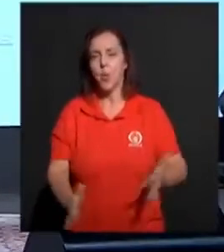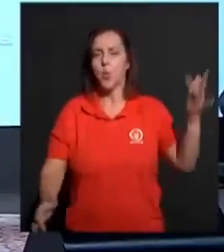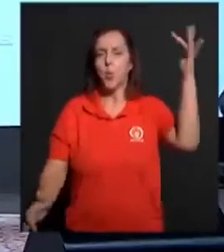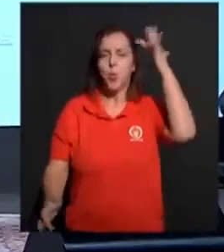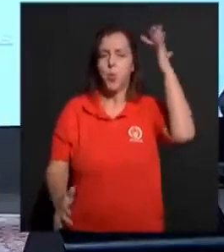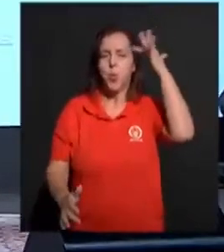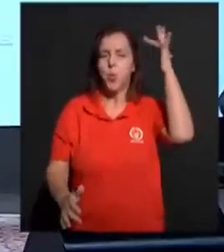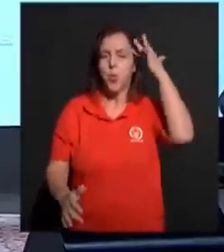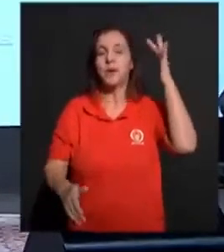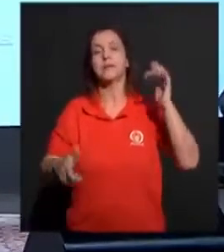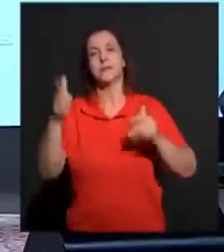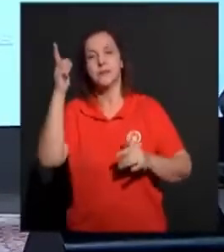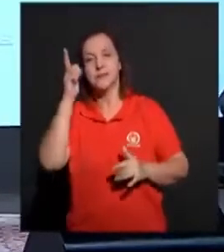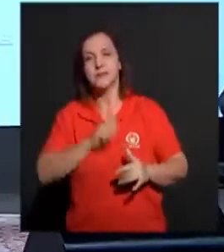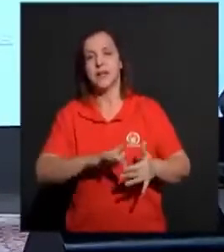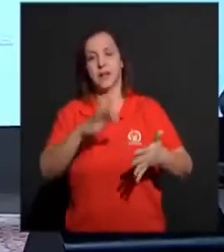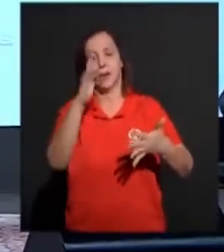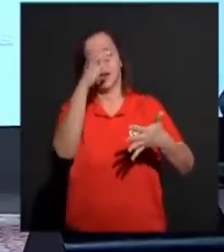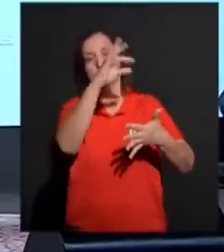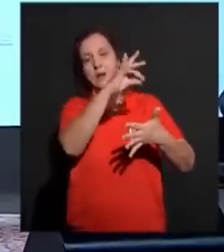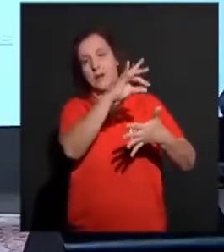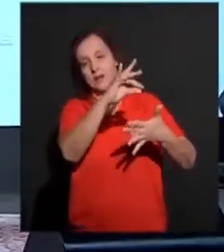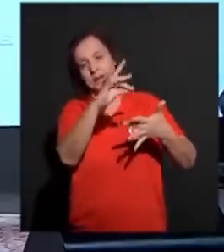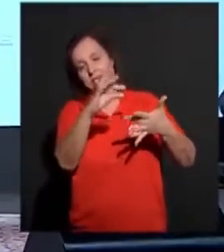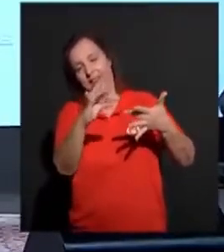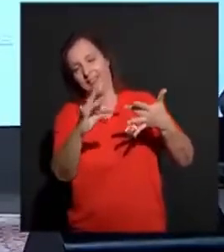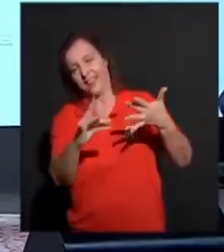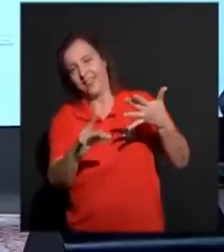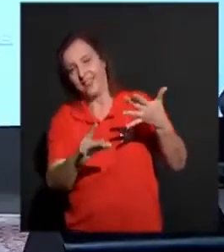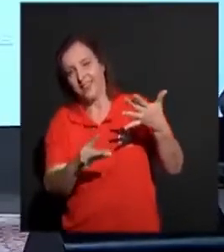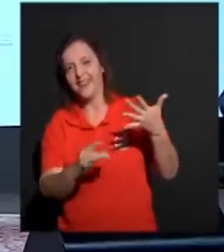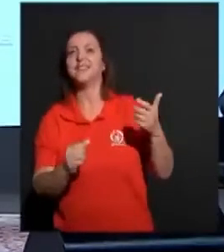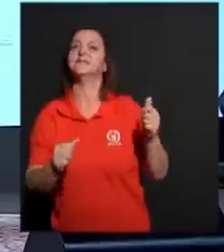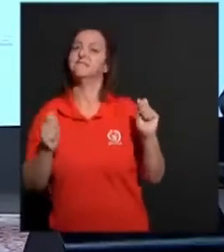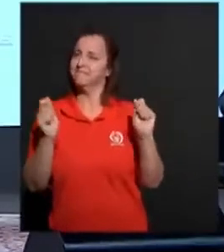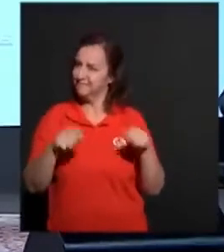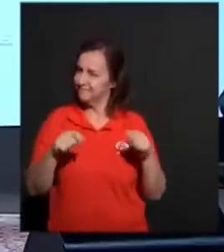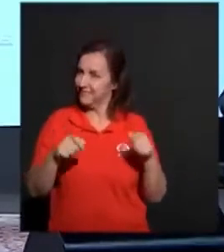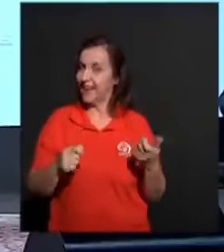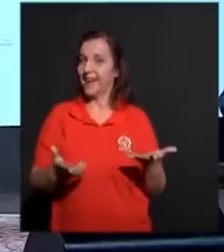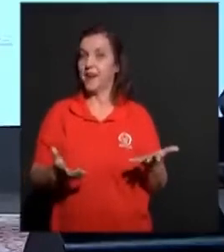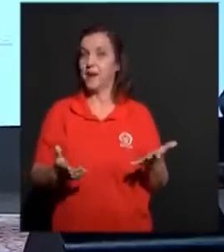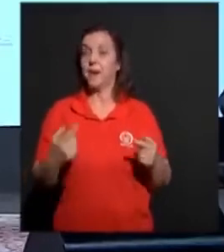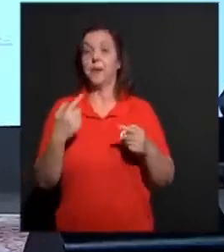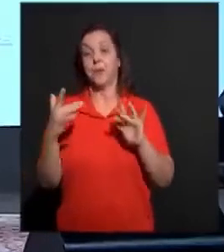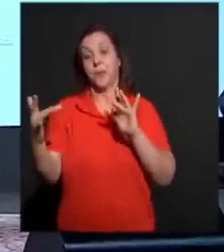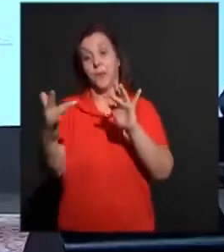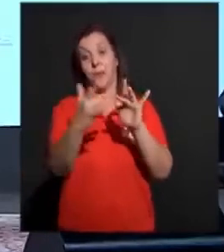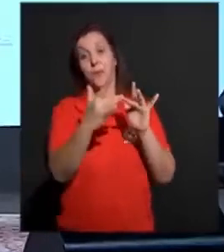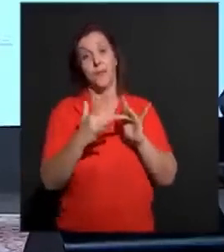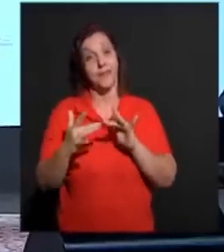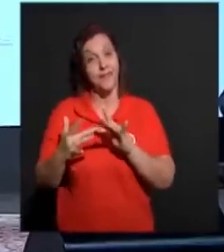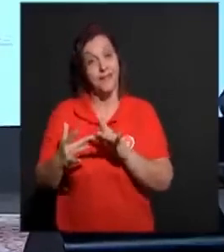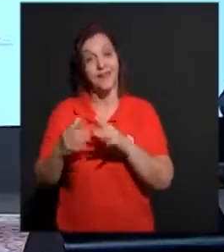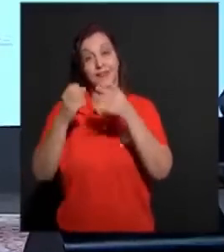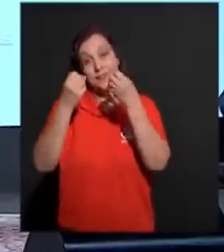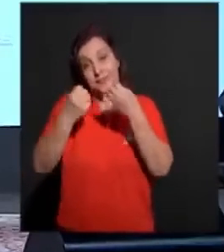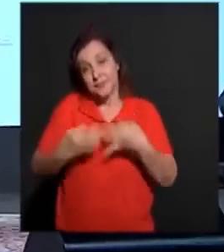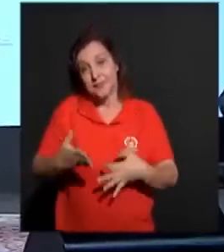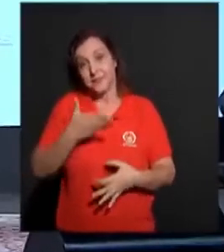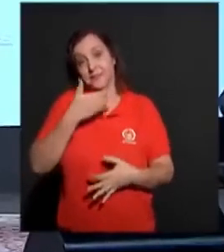ele vai descrevendo. Com a riqueza de detalhes. Com quem ele tem convivido.